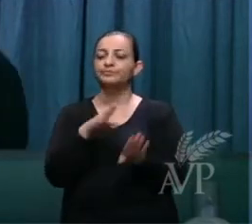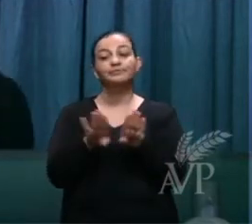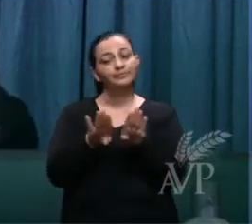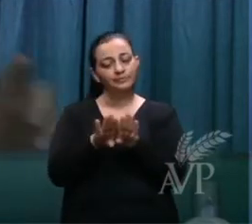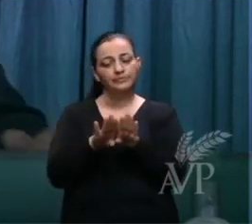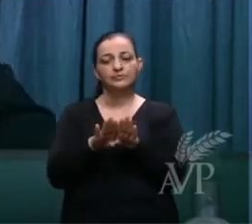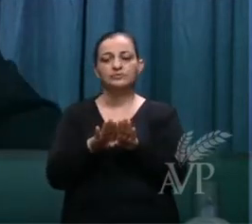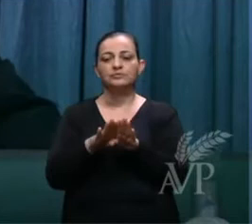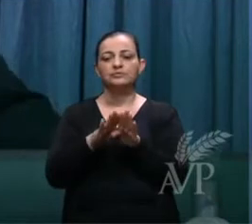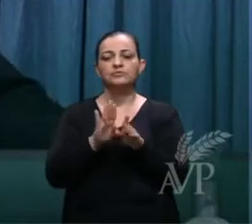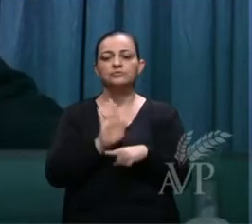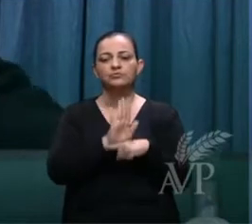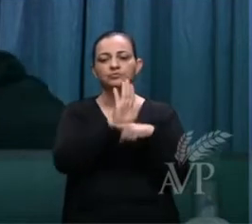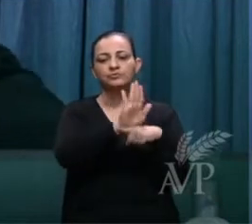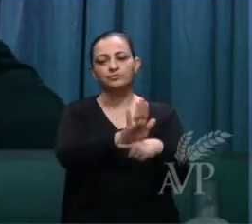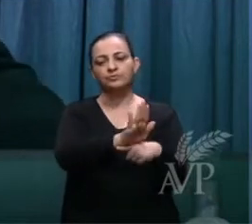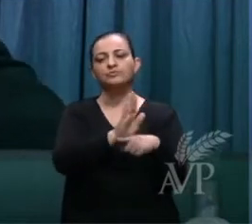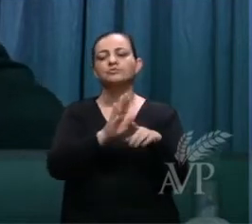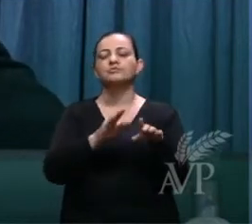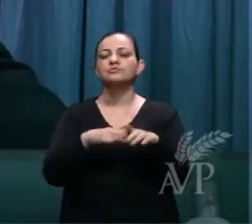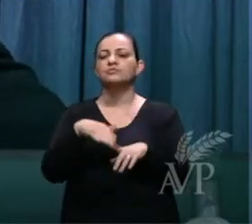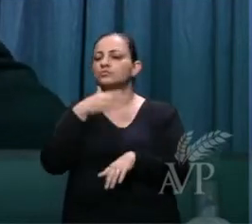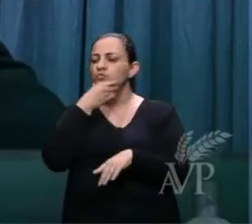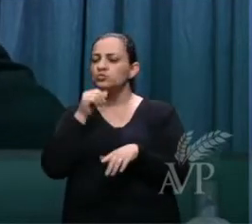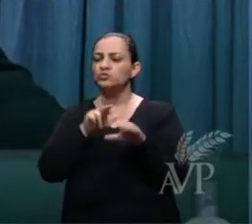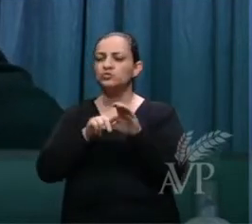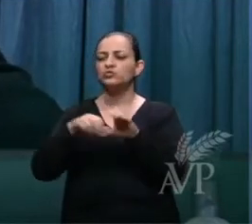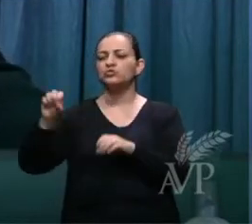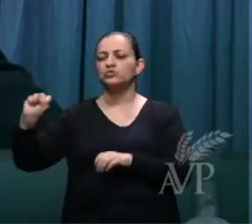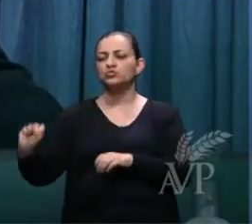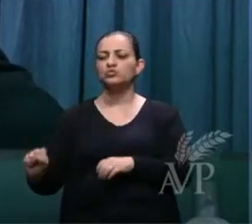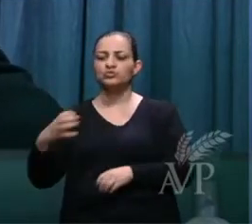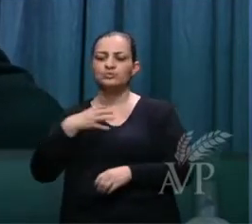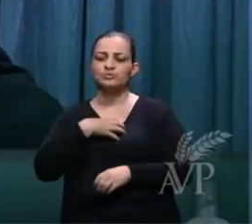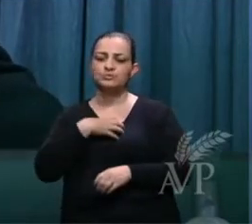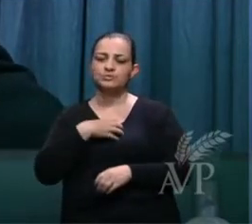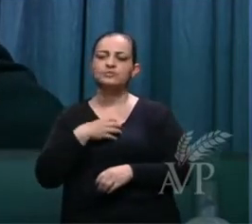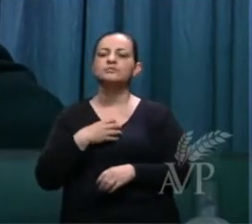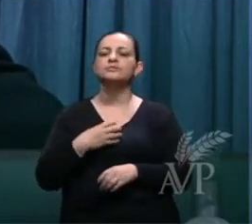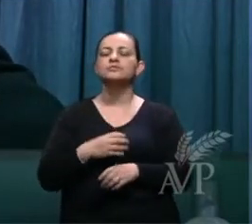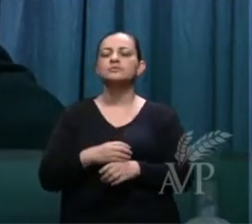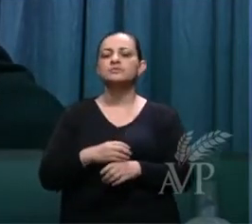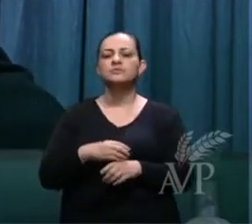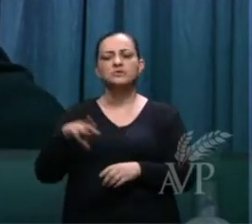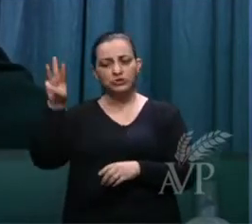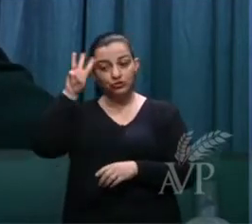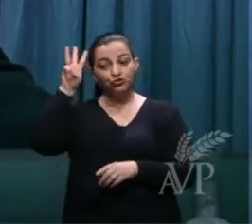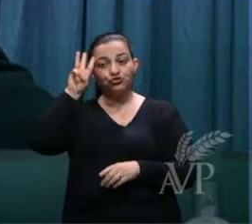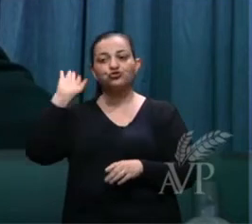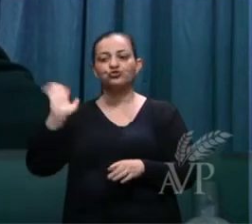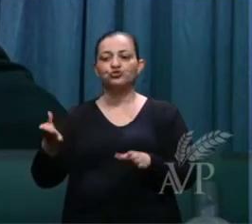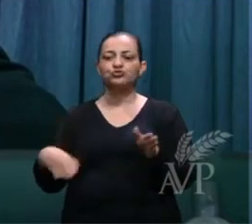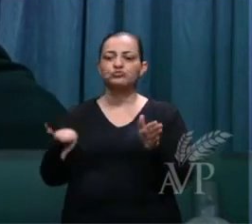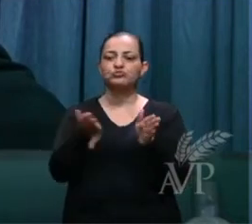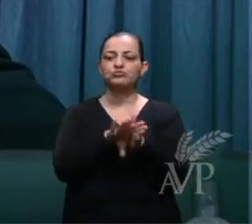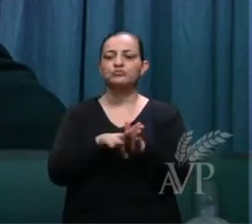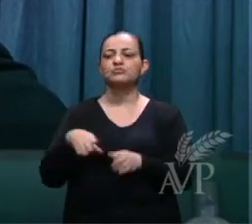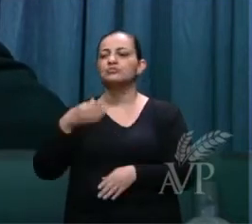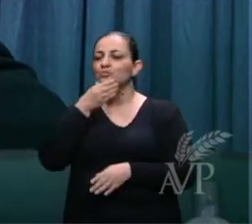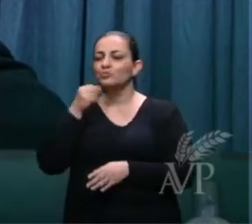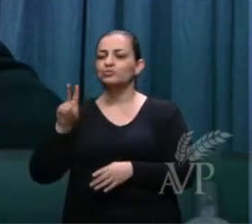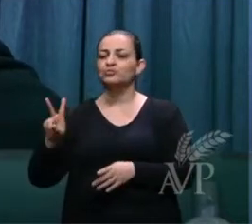atendimento ali aos irmãos no sul da Bahia. Terça-feira estamos chegando aí, Vanderlei.